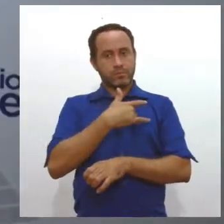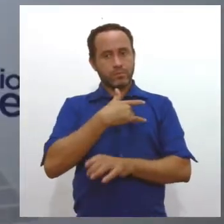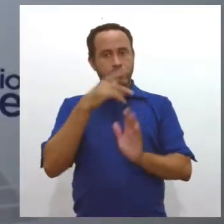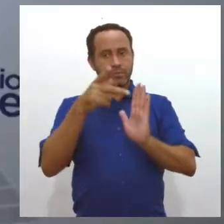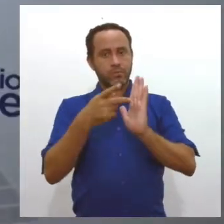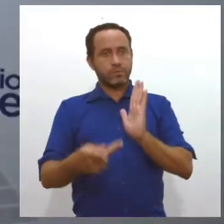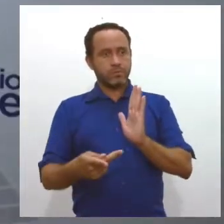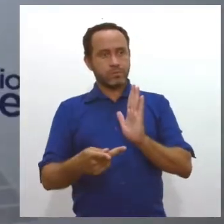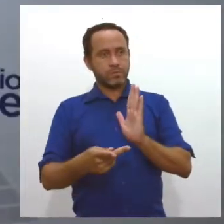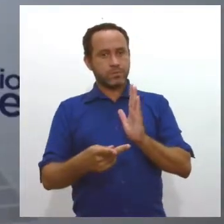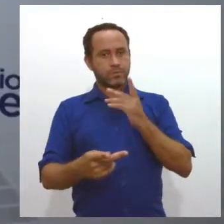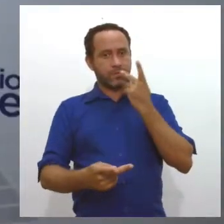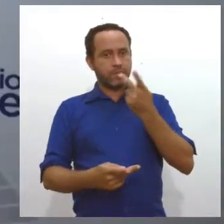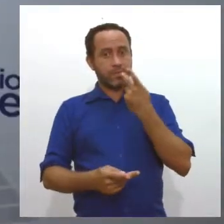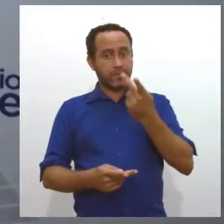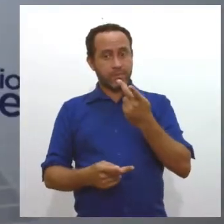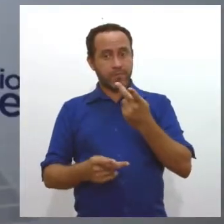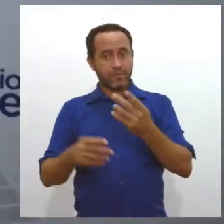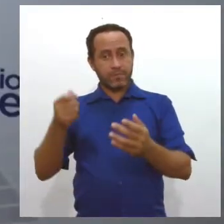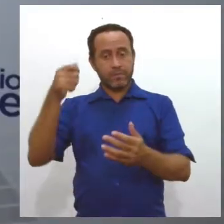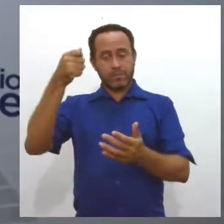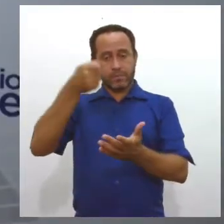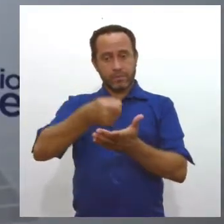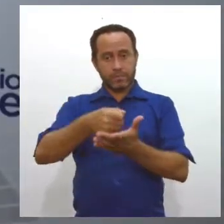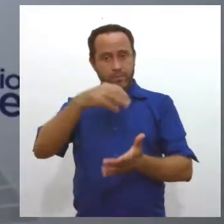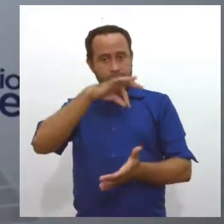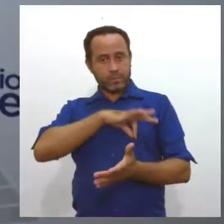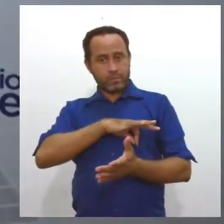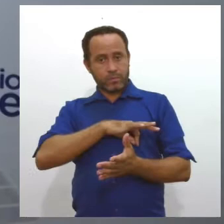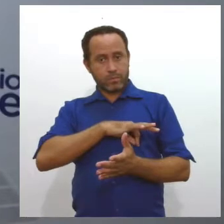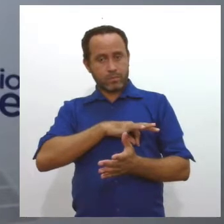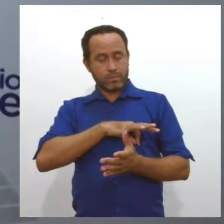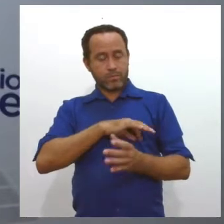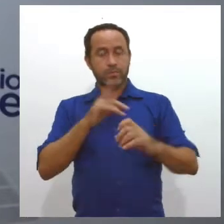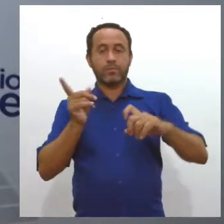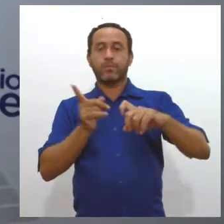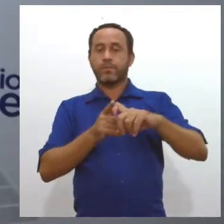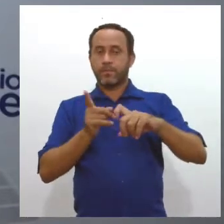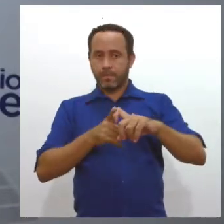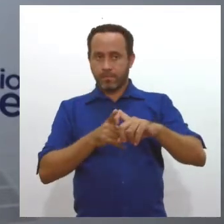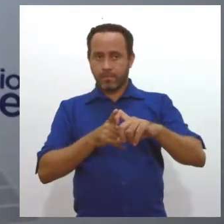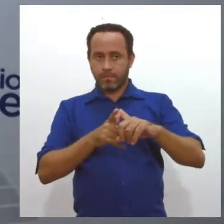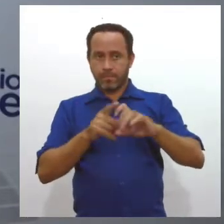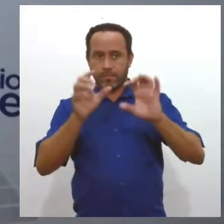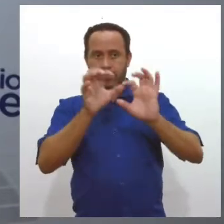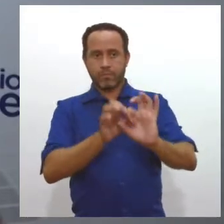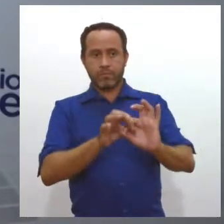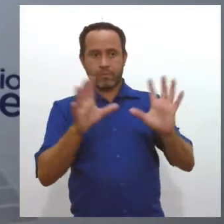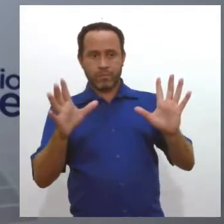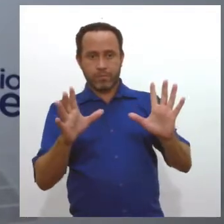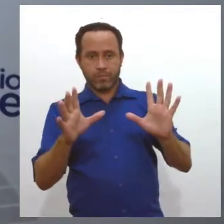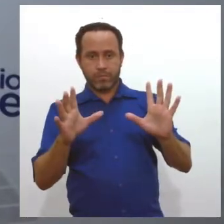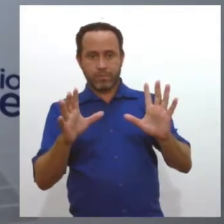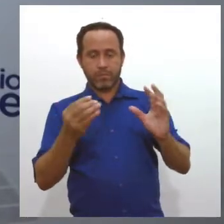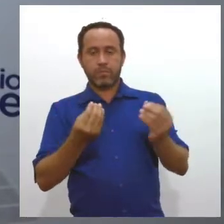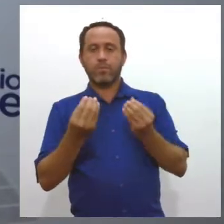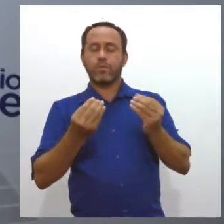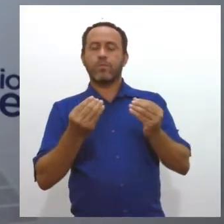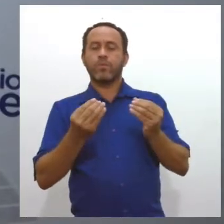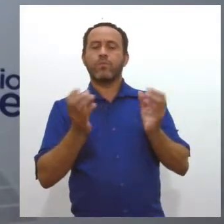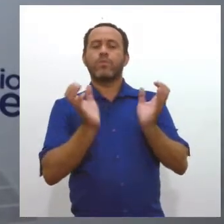que fala sobre gratificação dos médicos, precisa ser visto, a utilização da nomenclatura mais correta seria